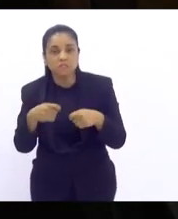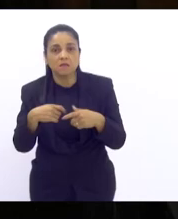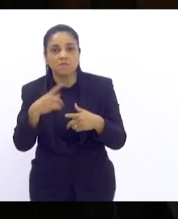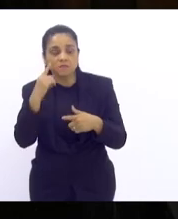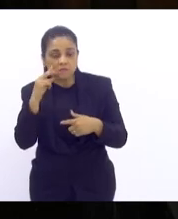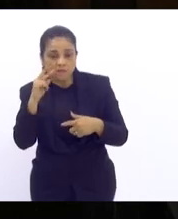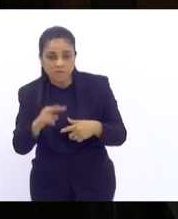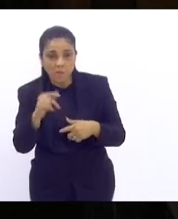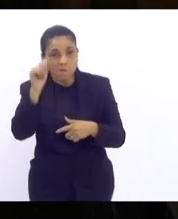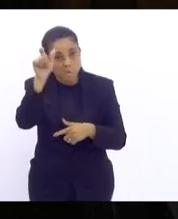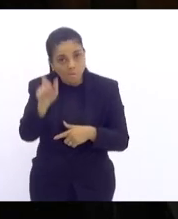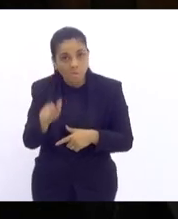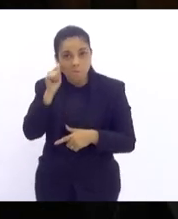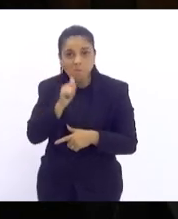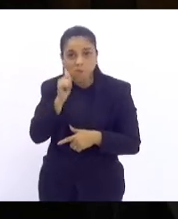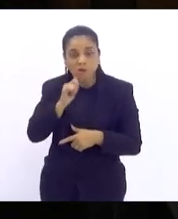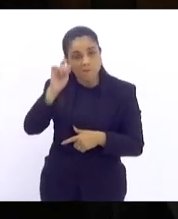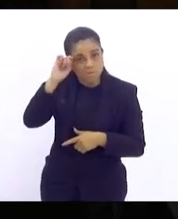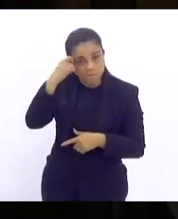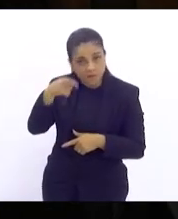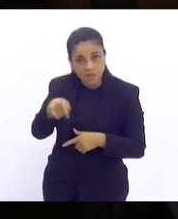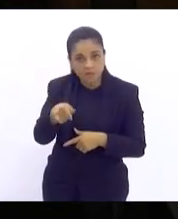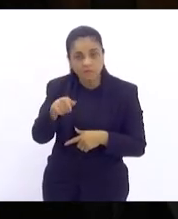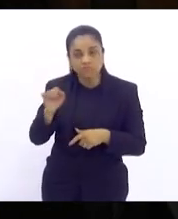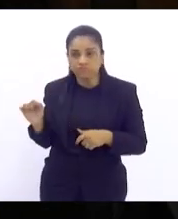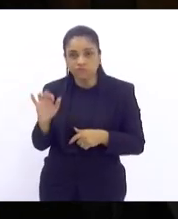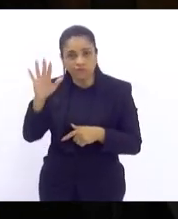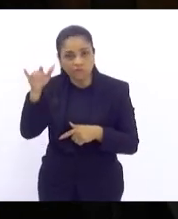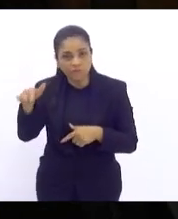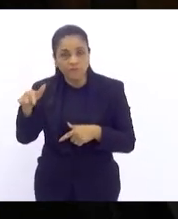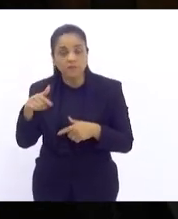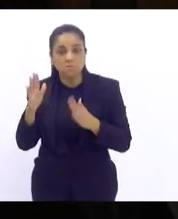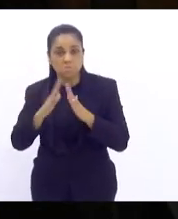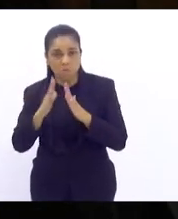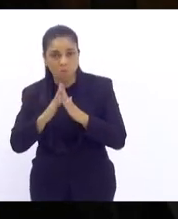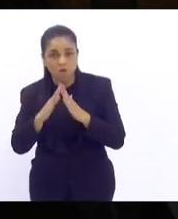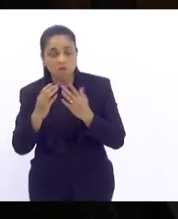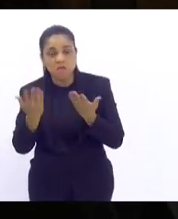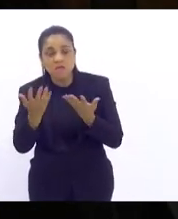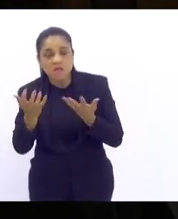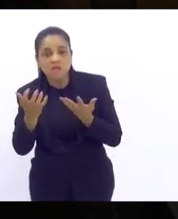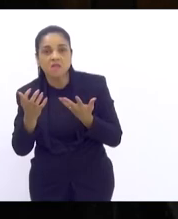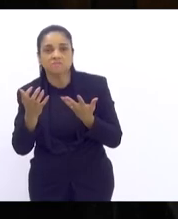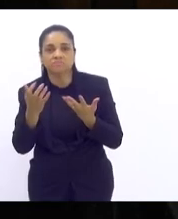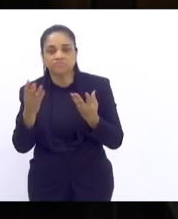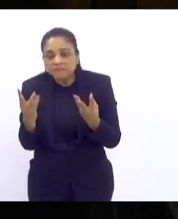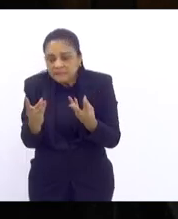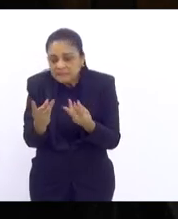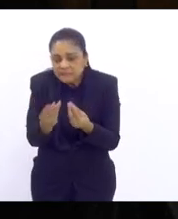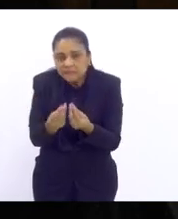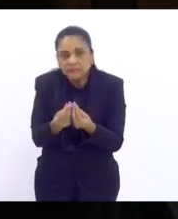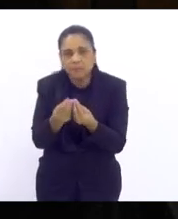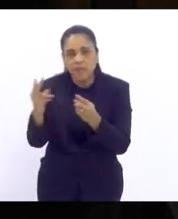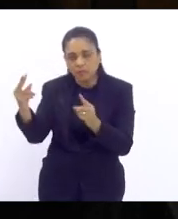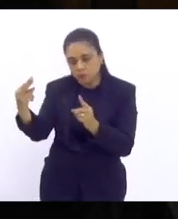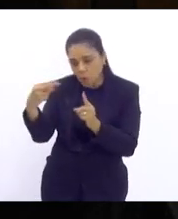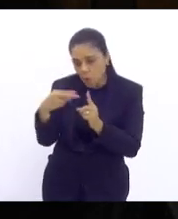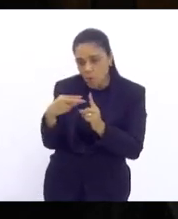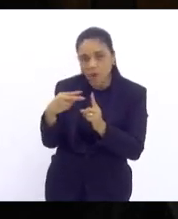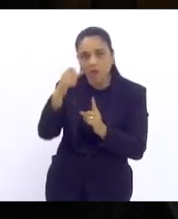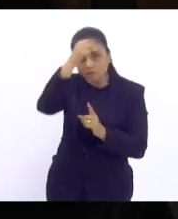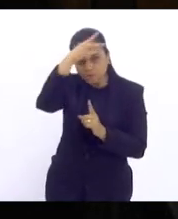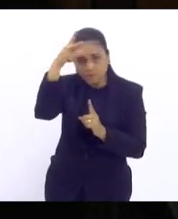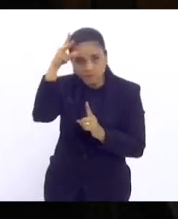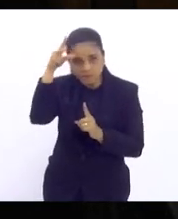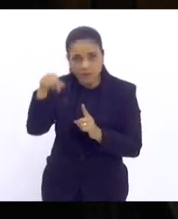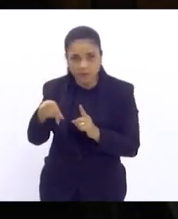são mulheres mulheres pretas de periferia tentando o mínimo de sensibilidade do prefeito da cidade do Rio de